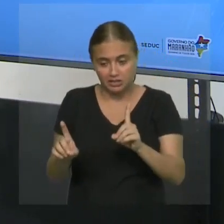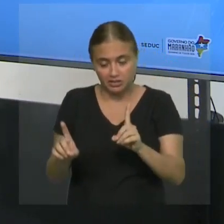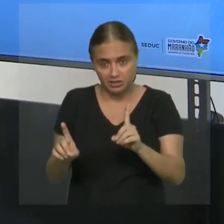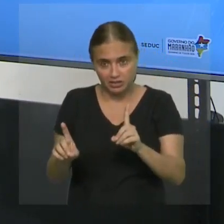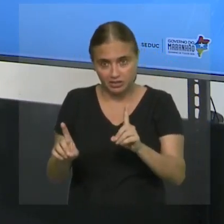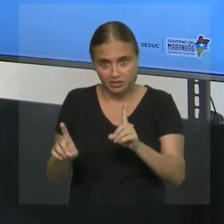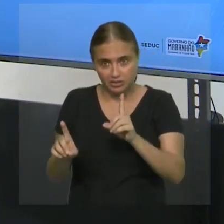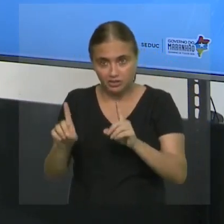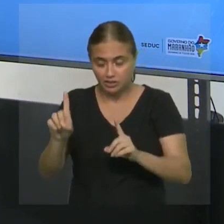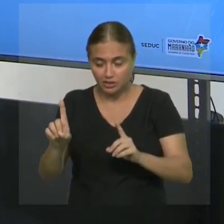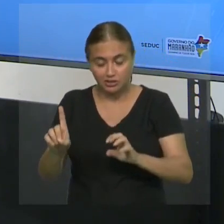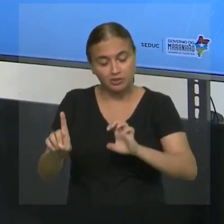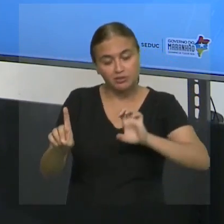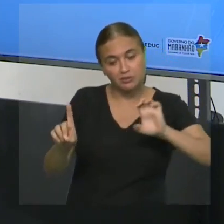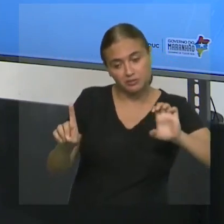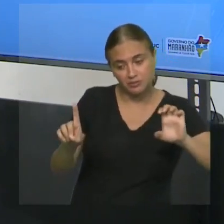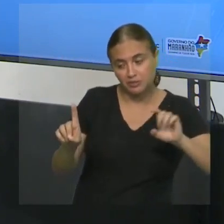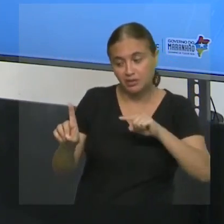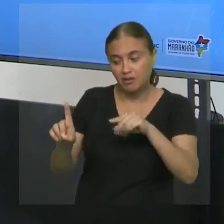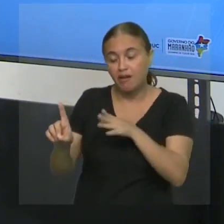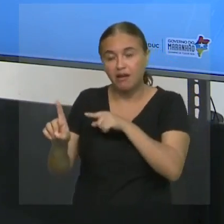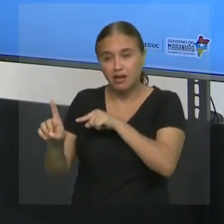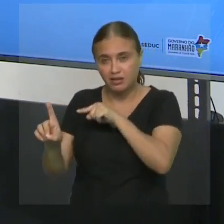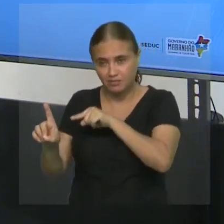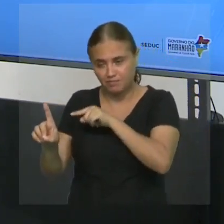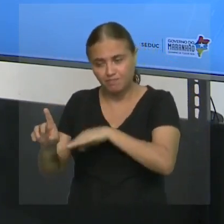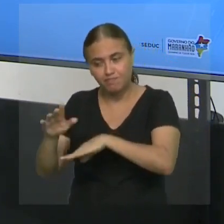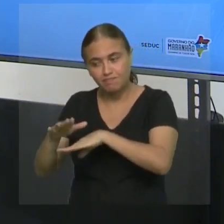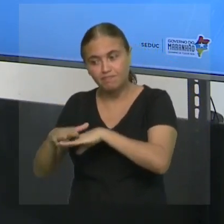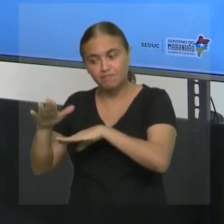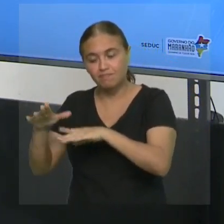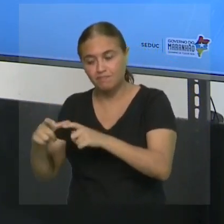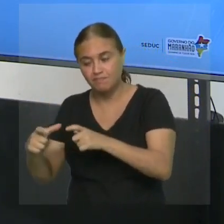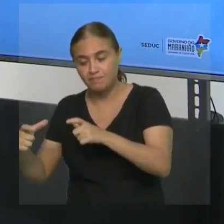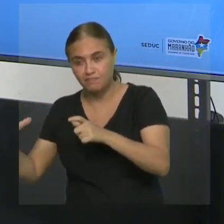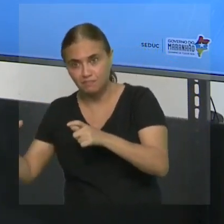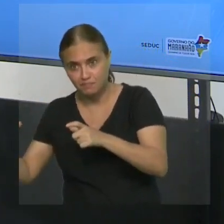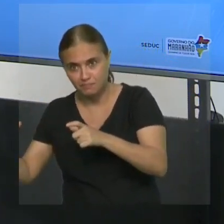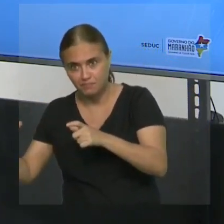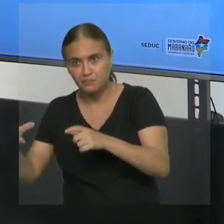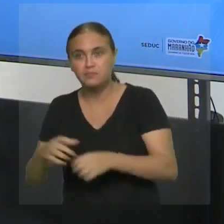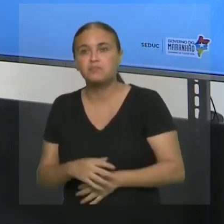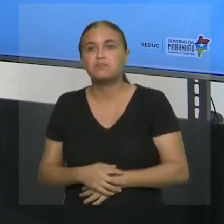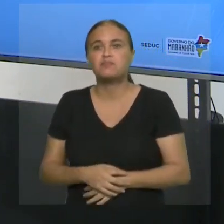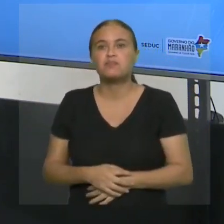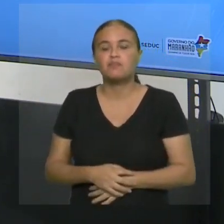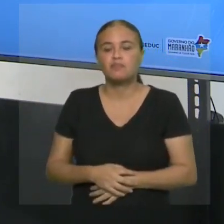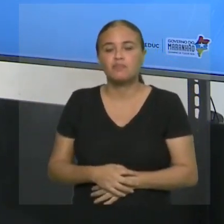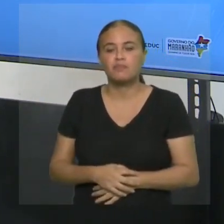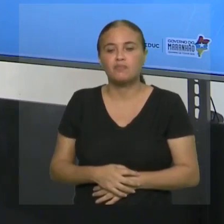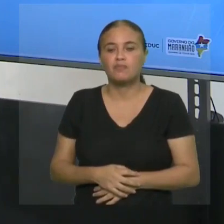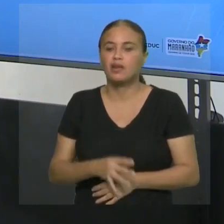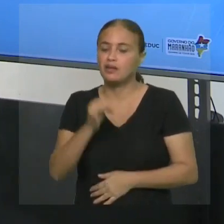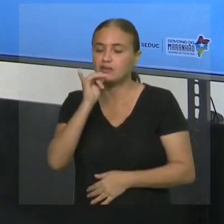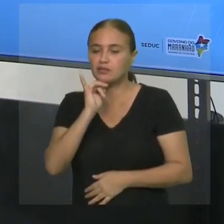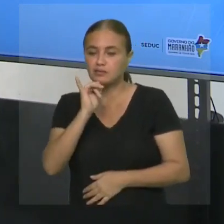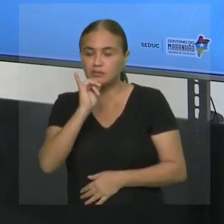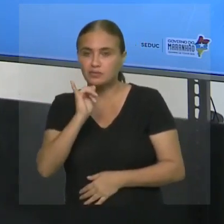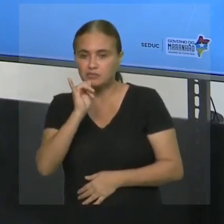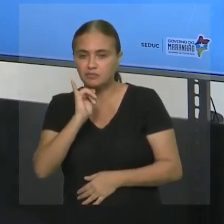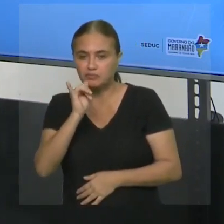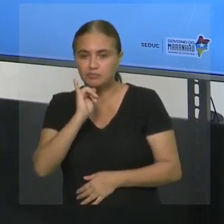à esquerda? Quanto mais à direita ele tiver, maior ele é. Perfeito? Então, vamos lá. Por exemplo,